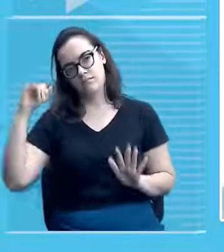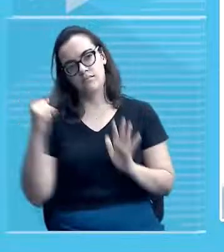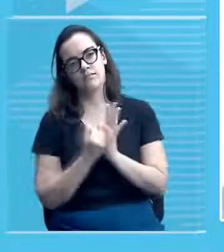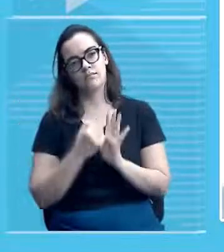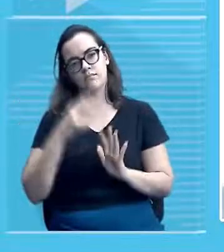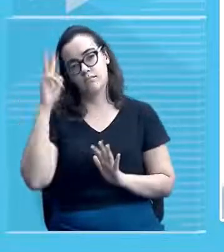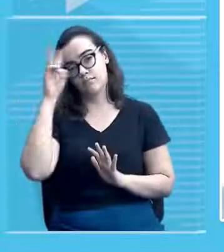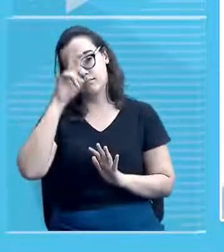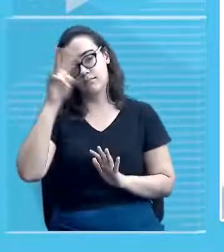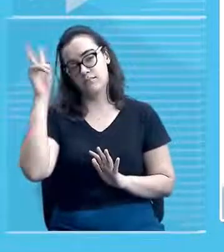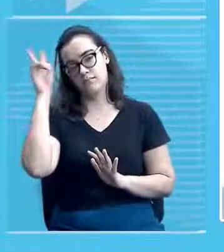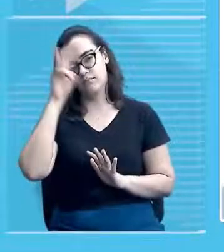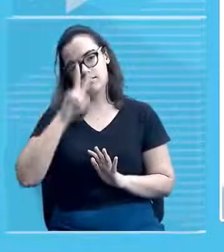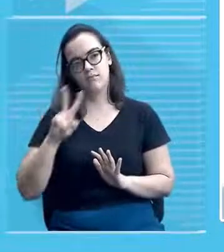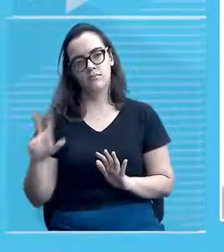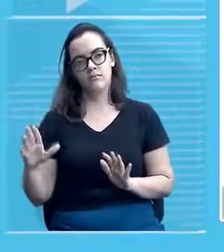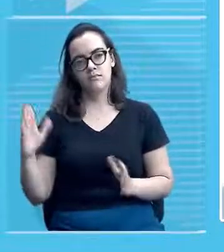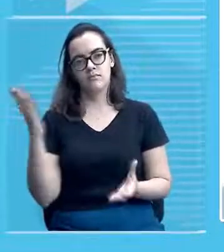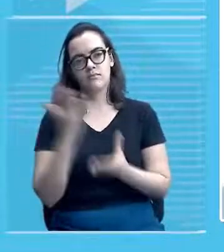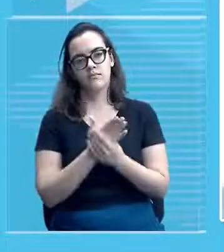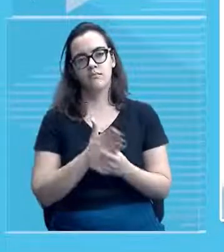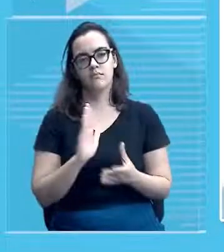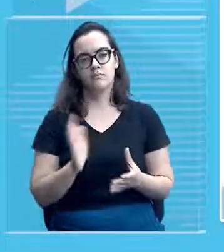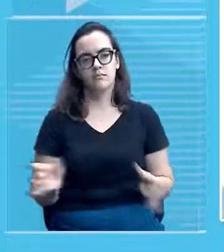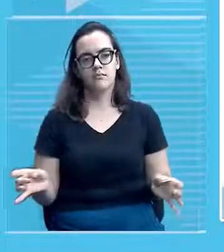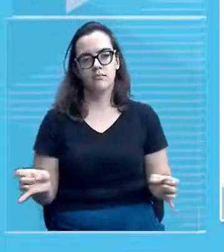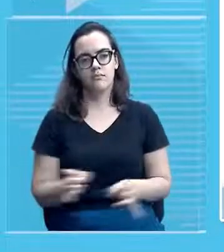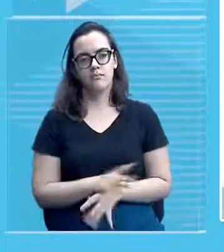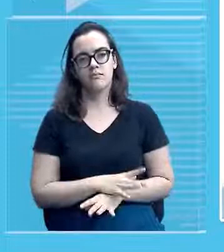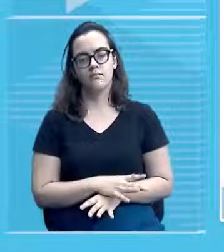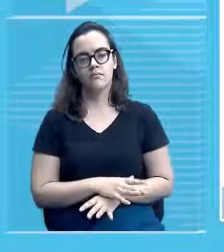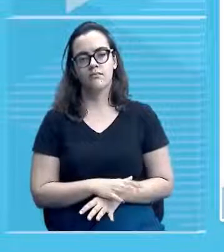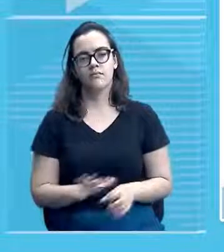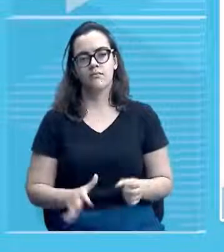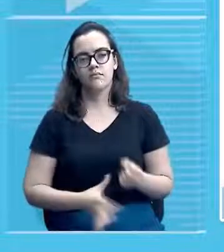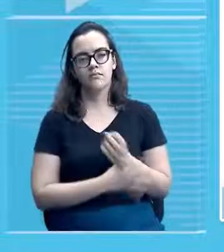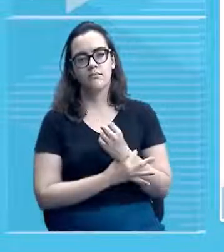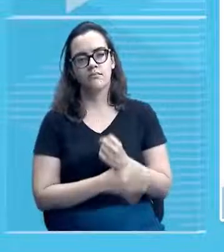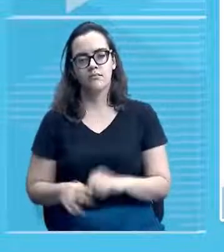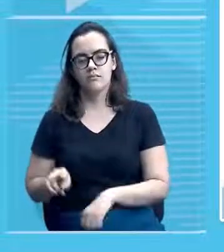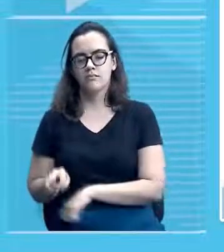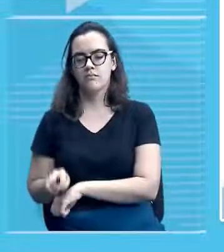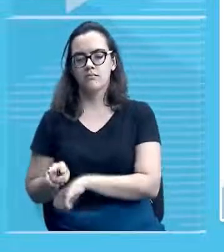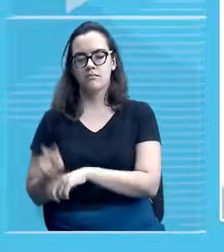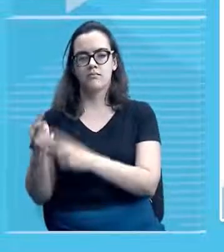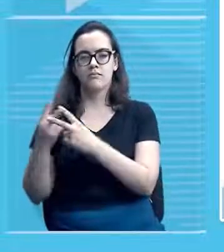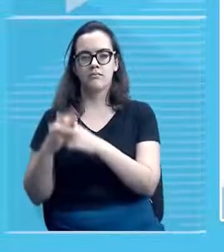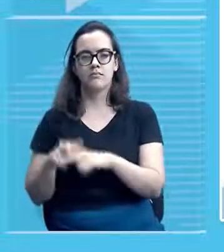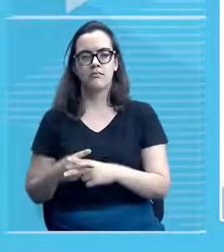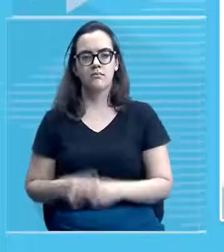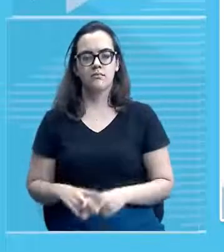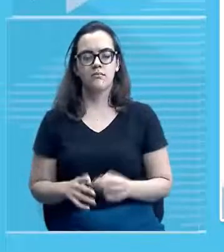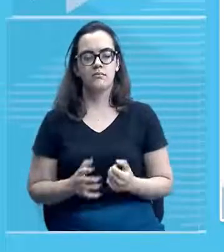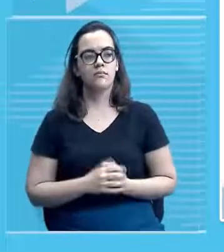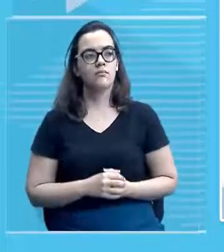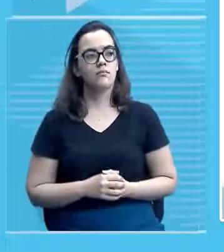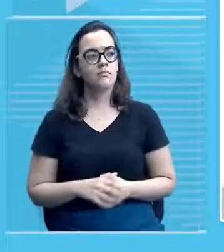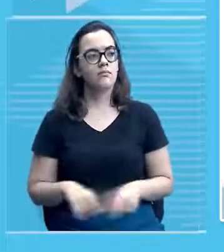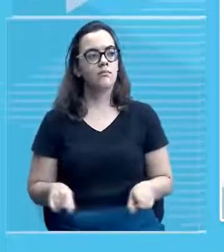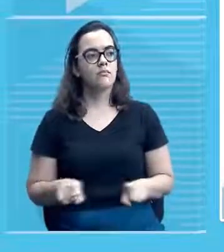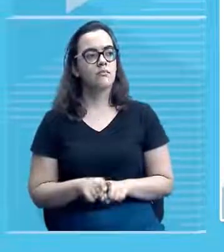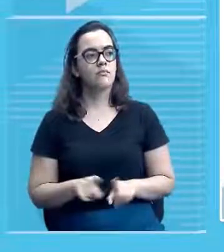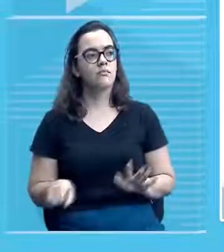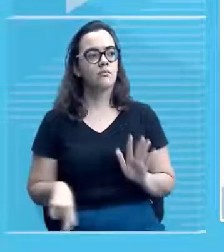o quinto formas de expressão como repente o cordel a catira os